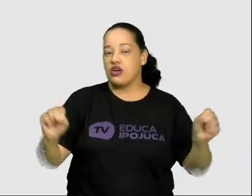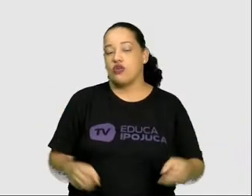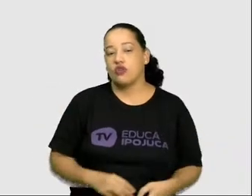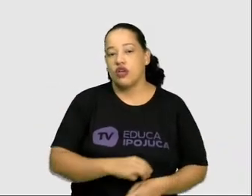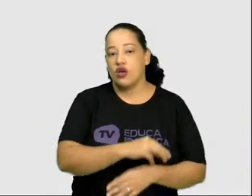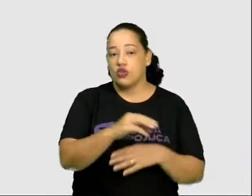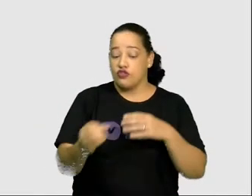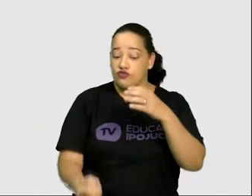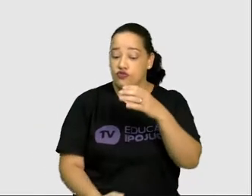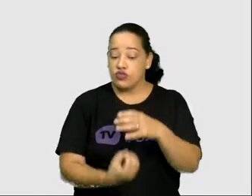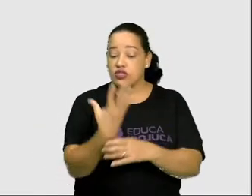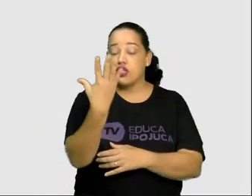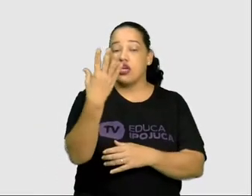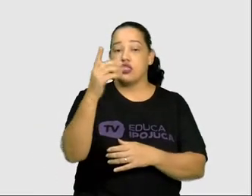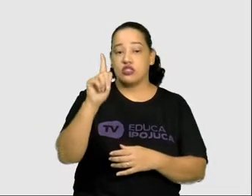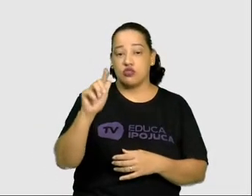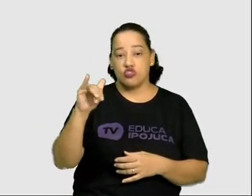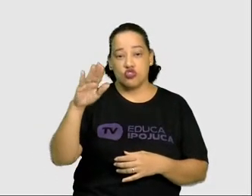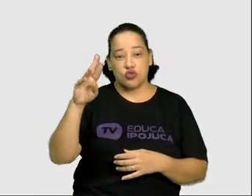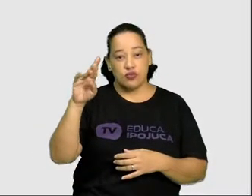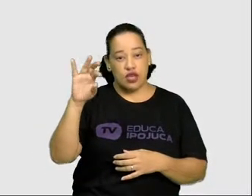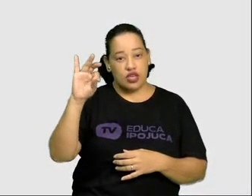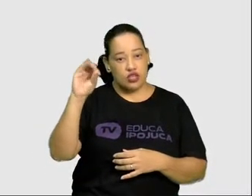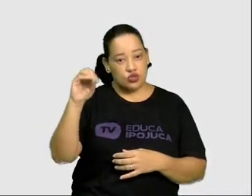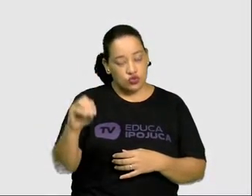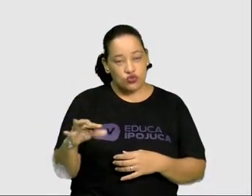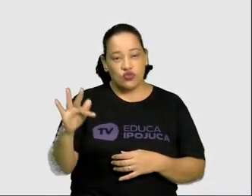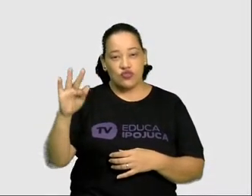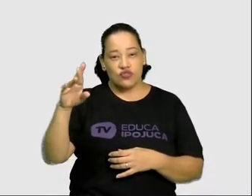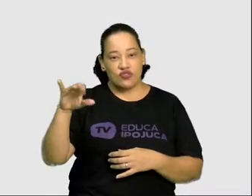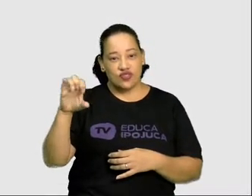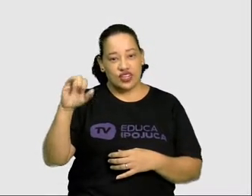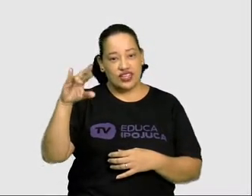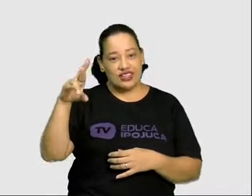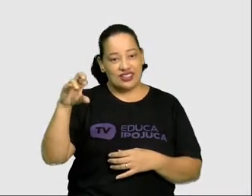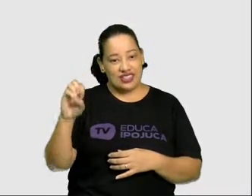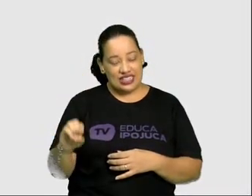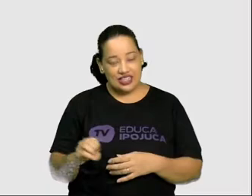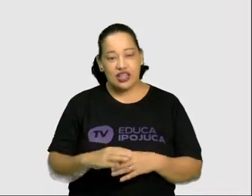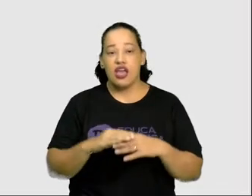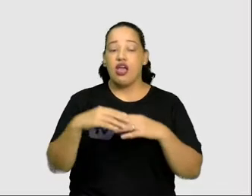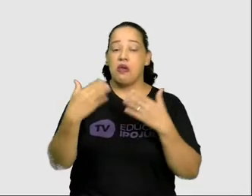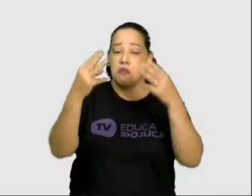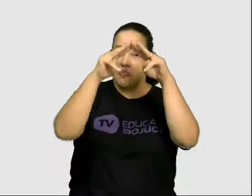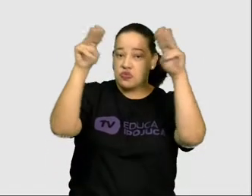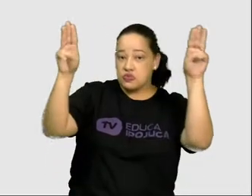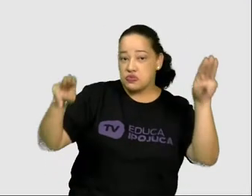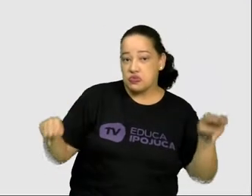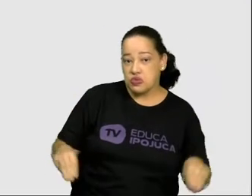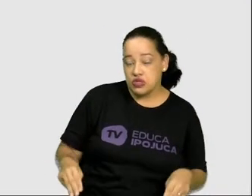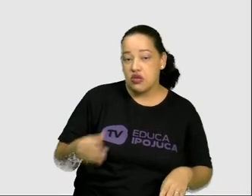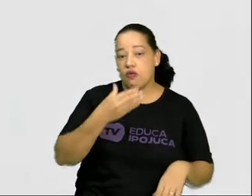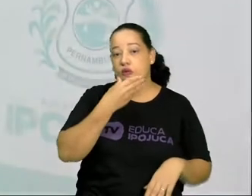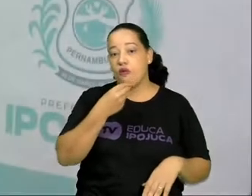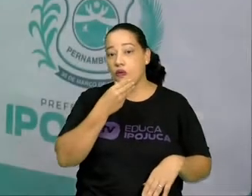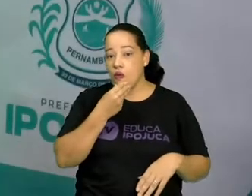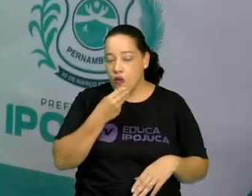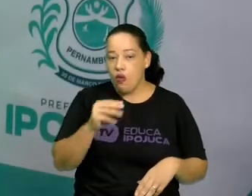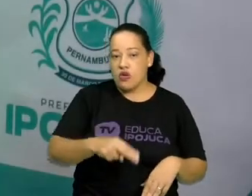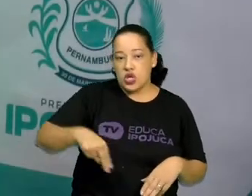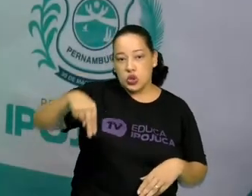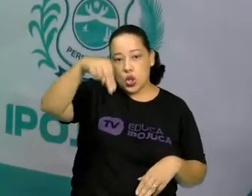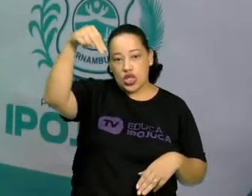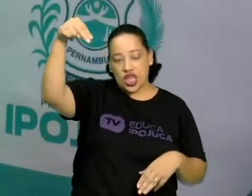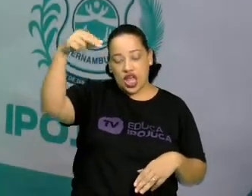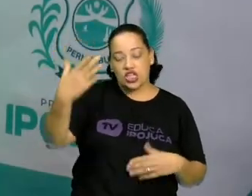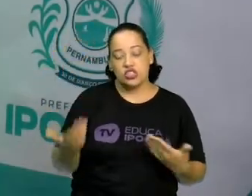Freire, Museu do Homem do Nordeste e Museu Cás do Sertão. E aí eu vou apresentar